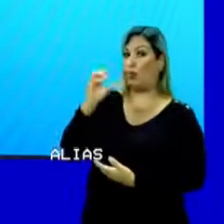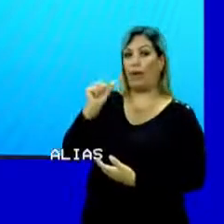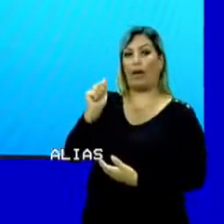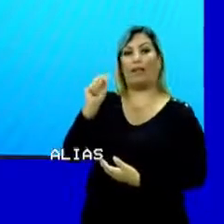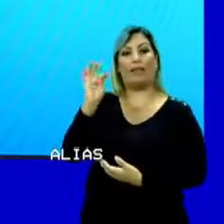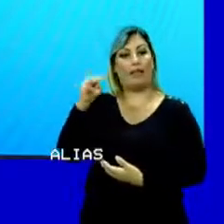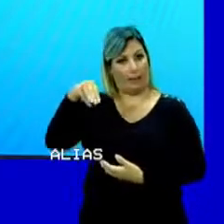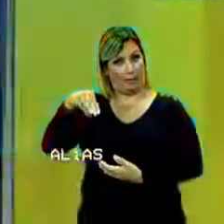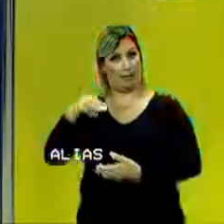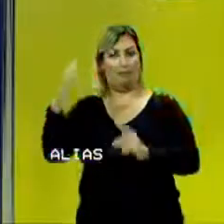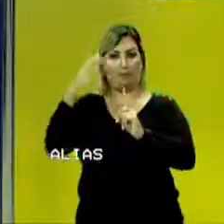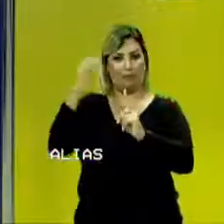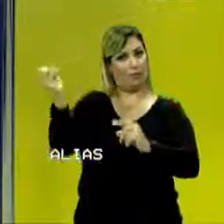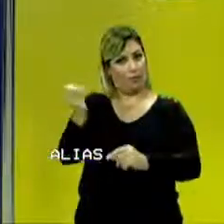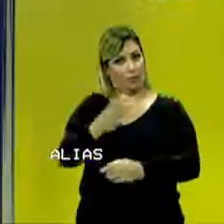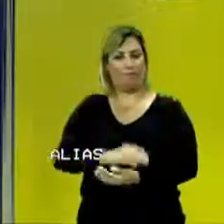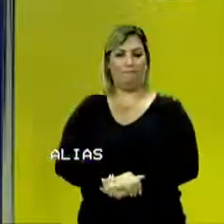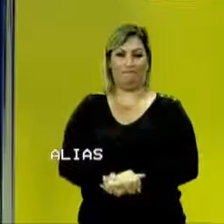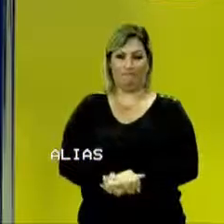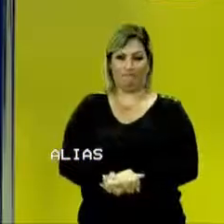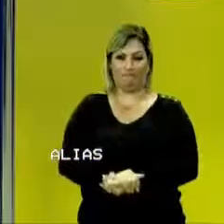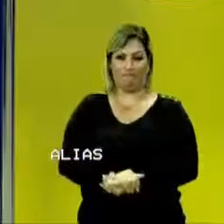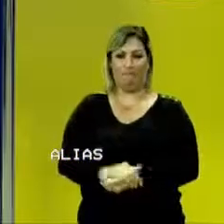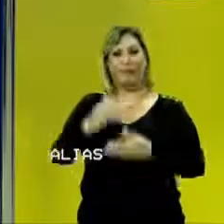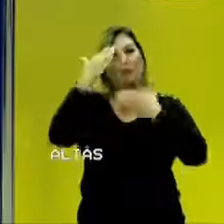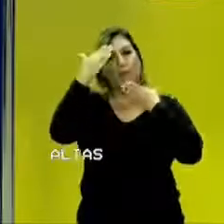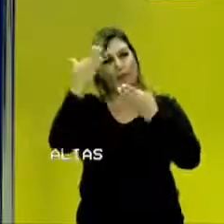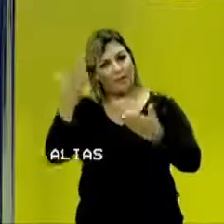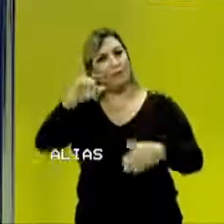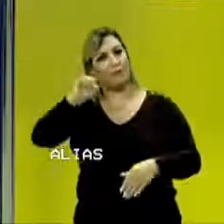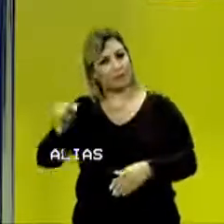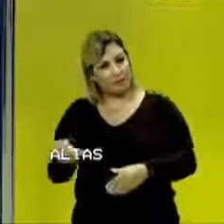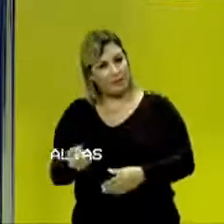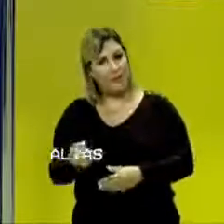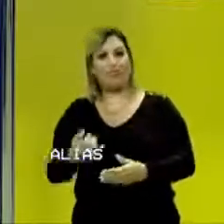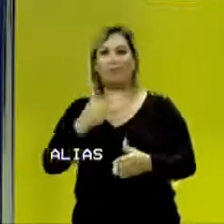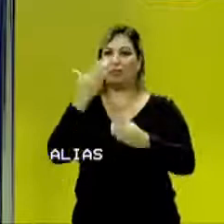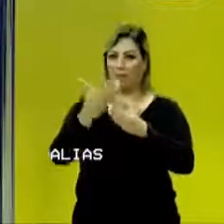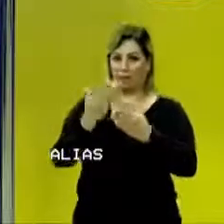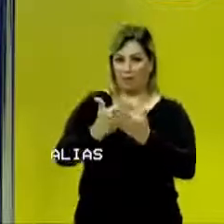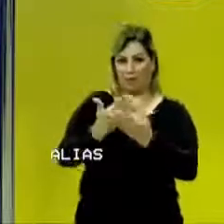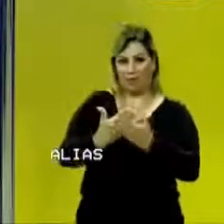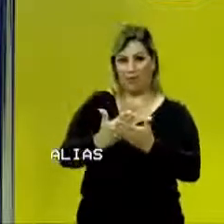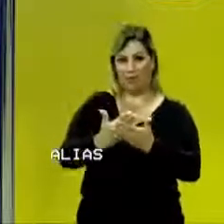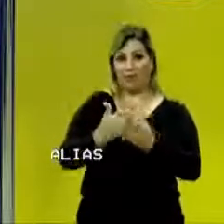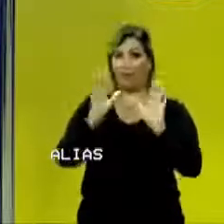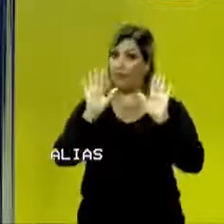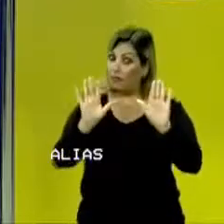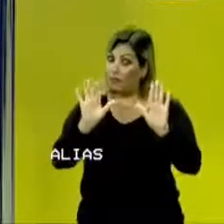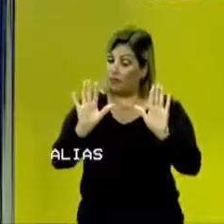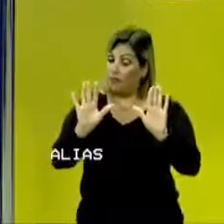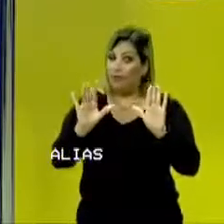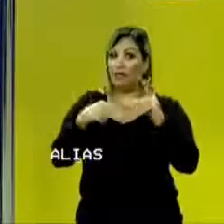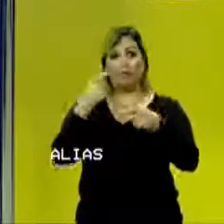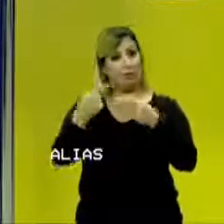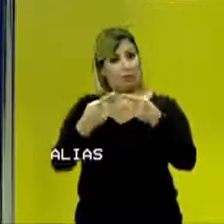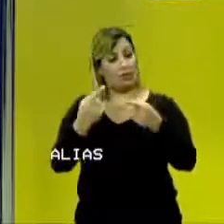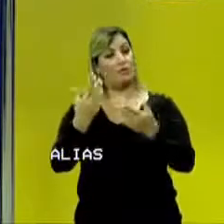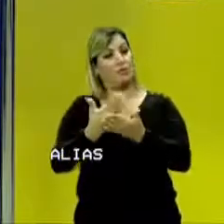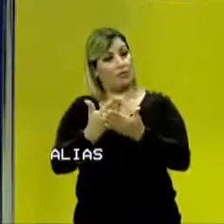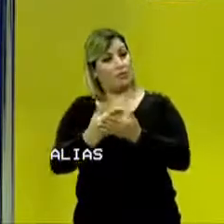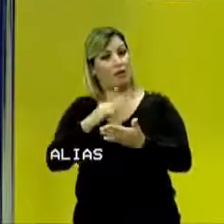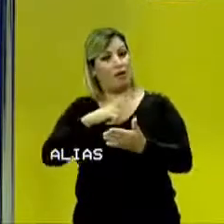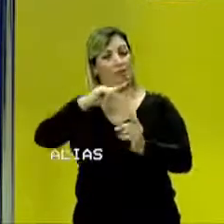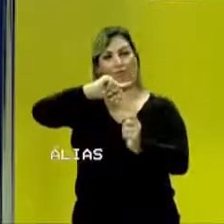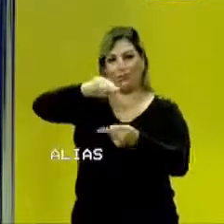um ATM, que é a nova pressão, tá? Então, grato a vocês e pela oportunidade. Até a próxima. E não saiam daí, que daqui a pouco